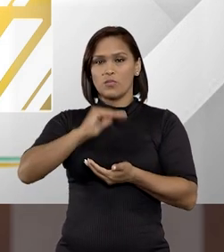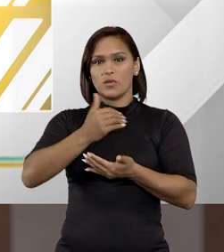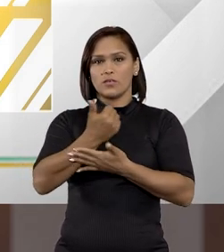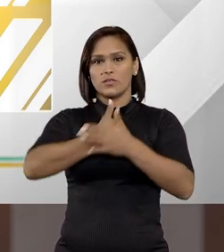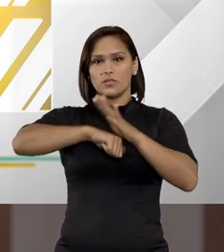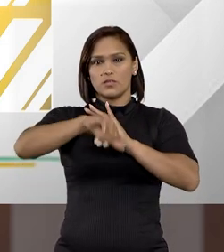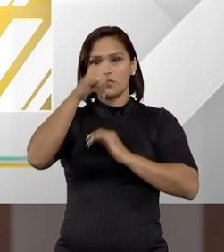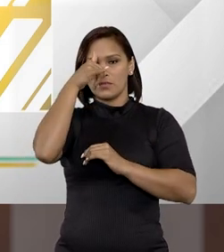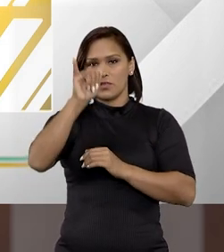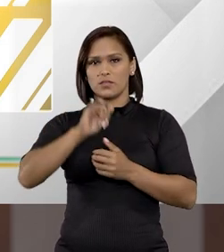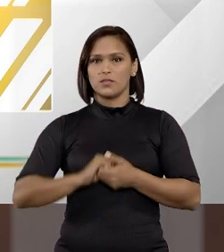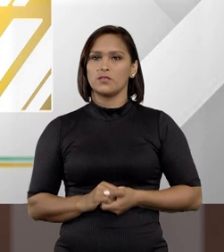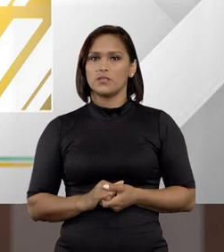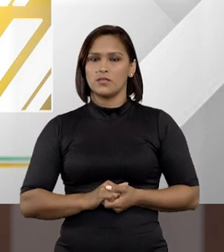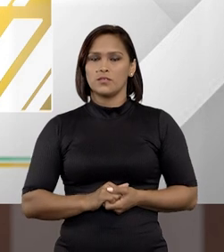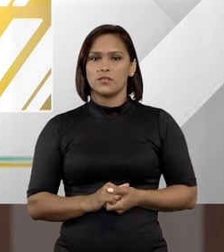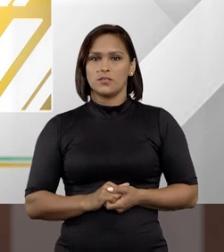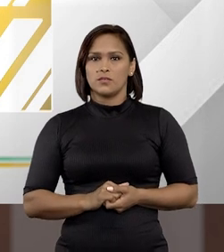do pacote anticrime?